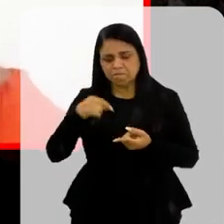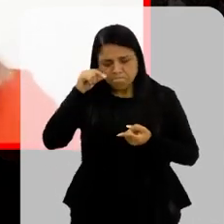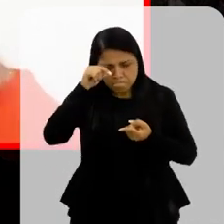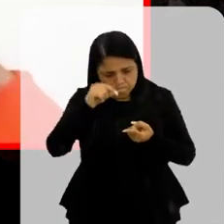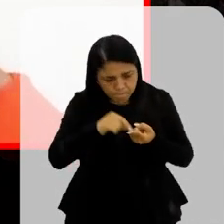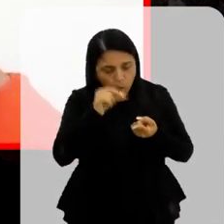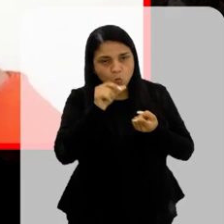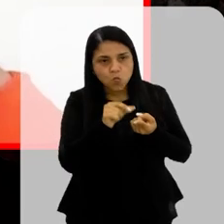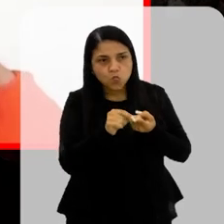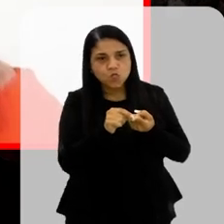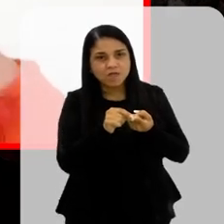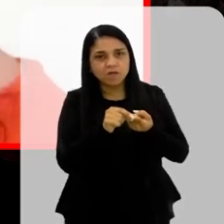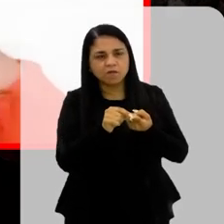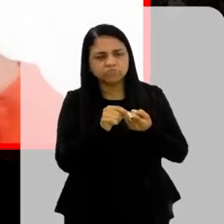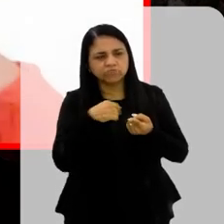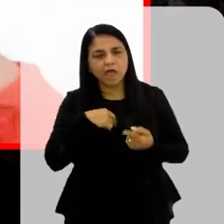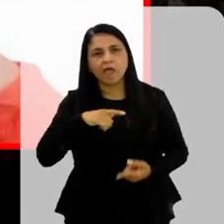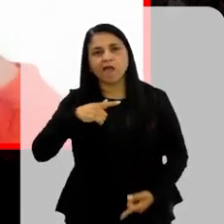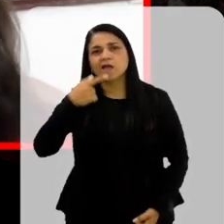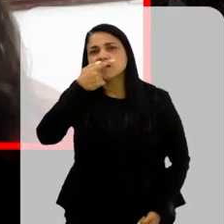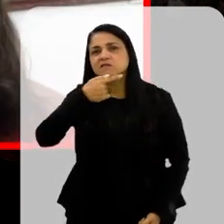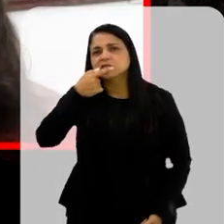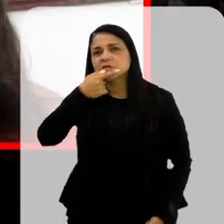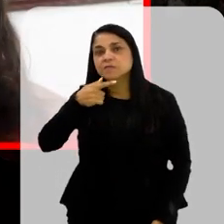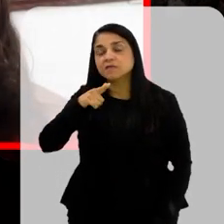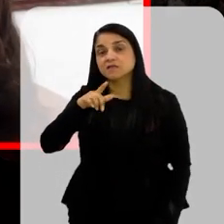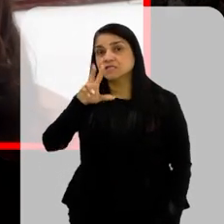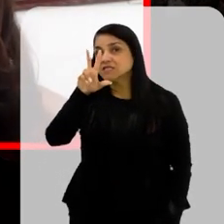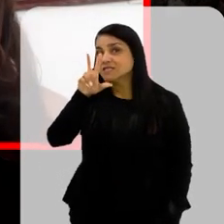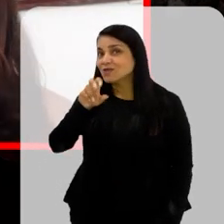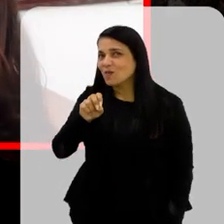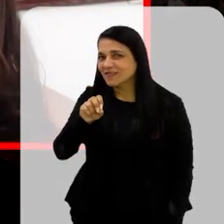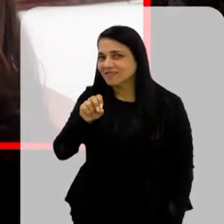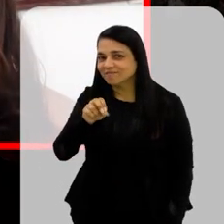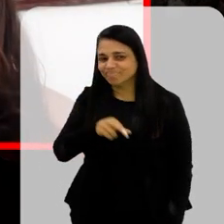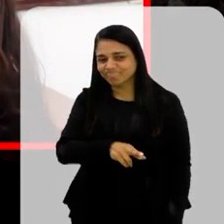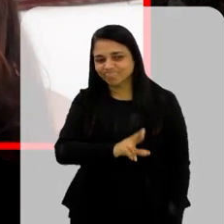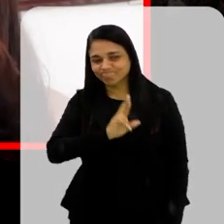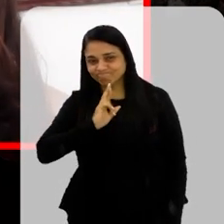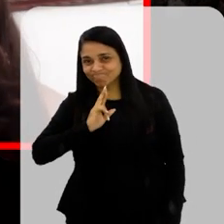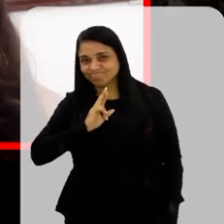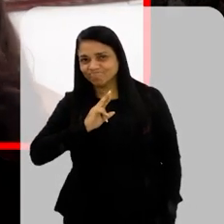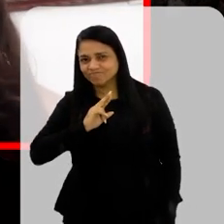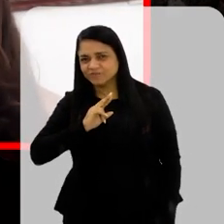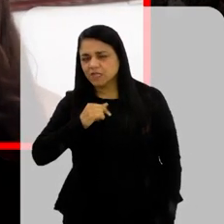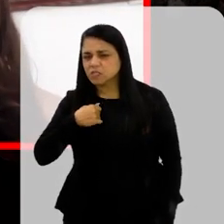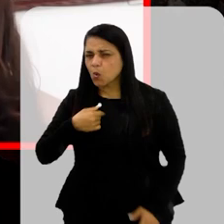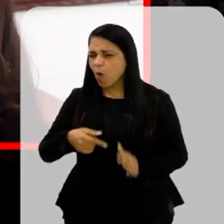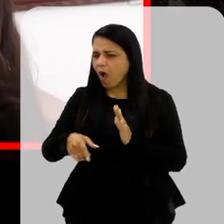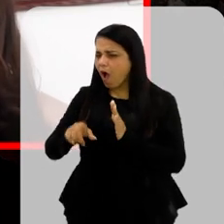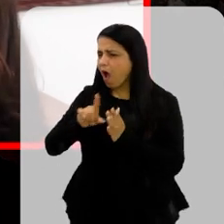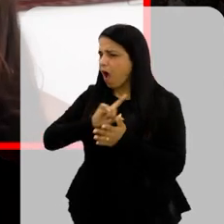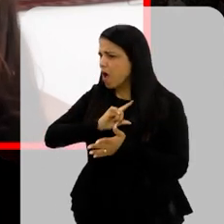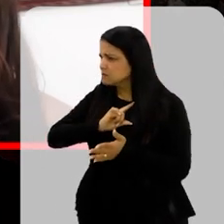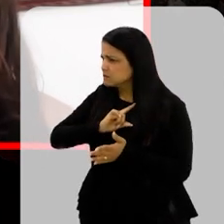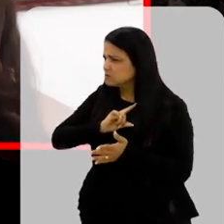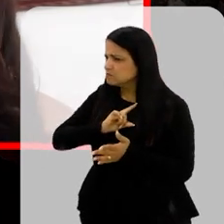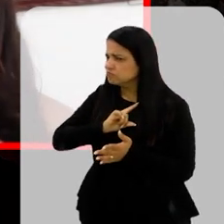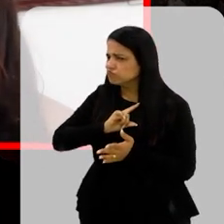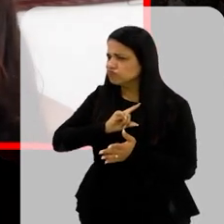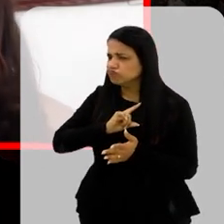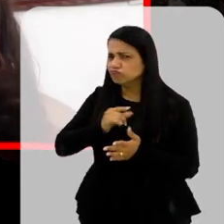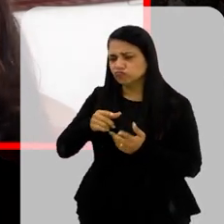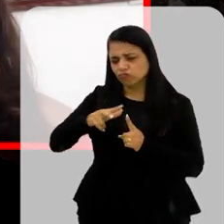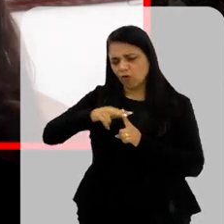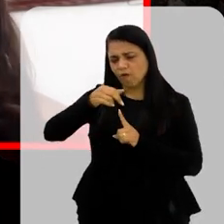A glicemia dele Estava 50 E aí eu pergunto Quanto será Que estava Essa glicemia Antes